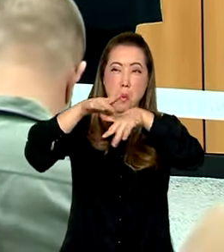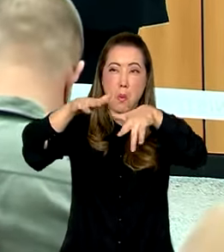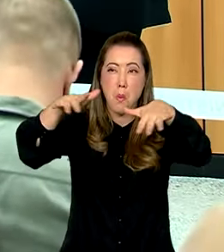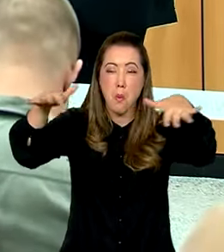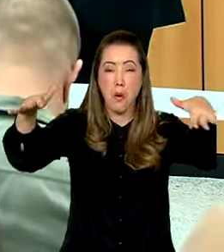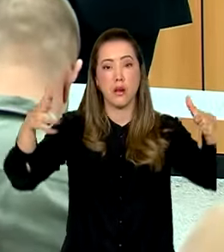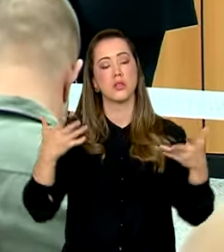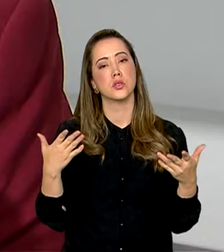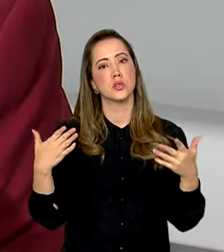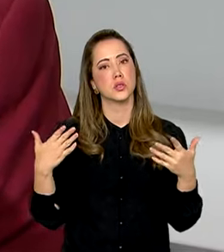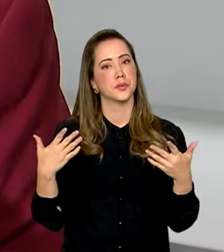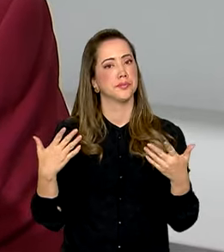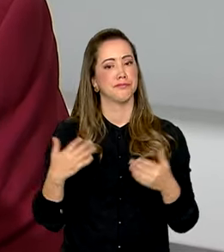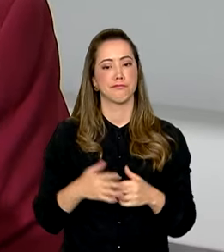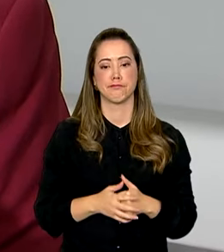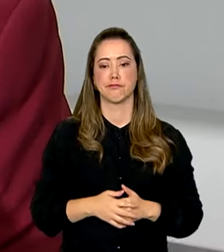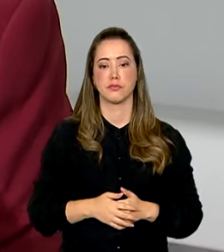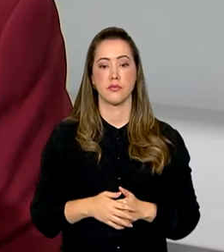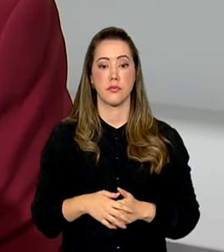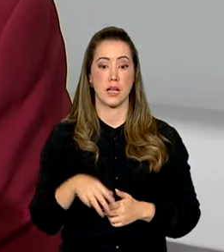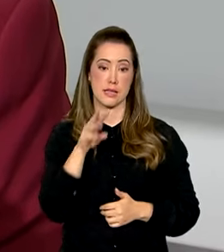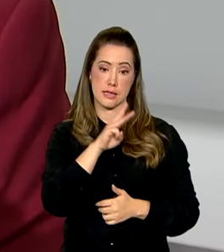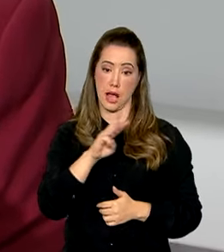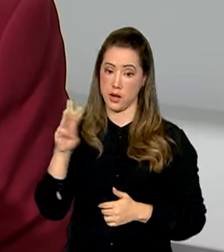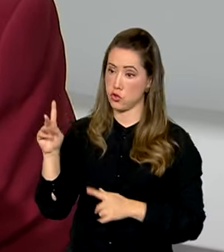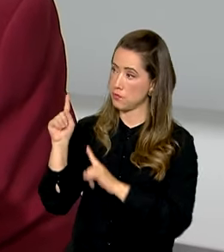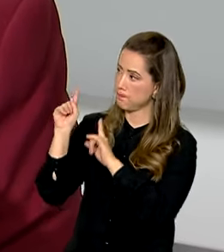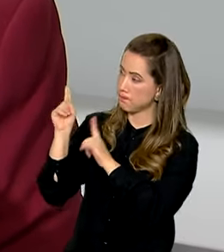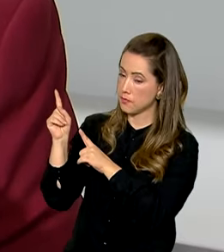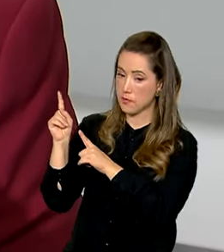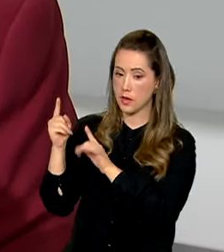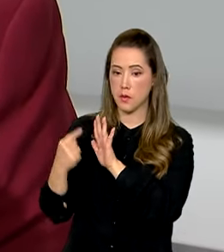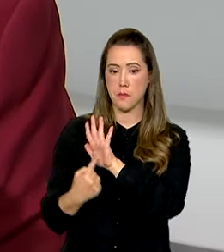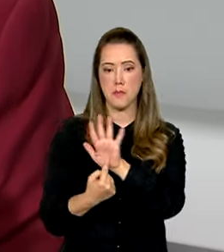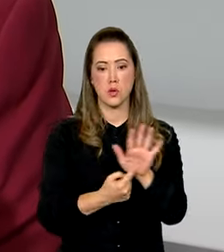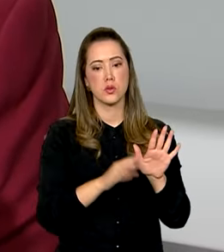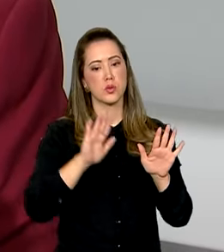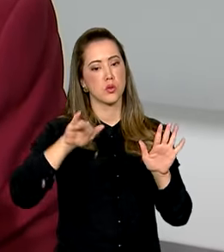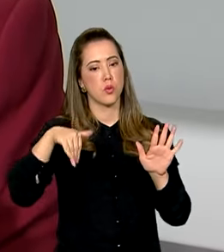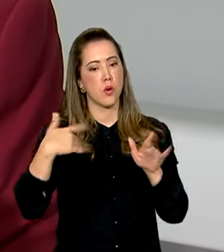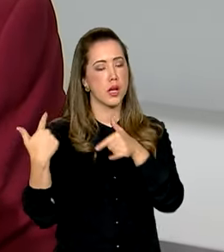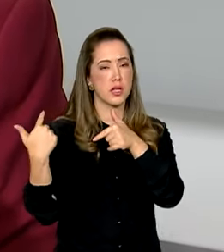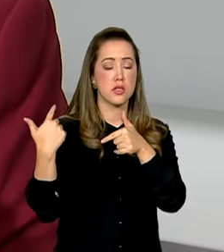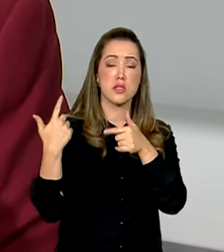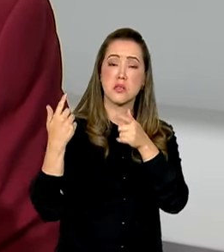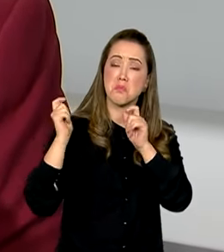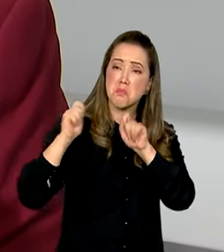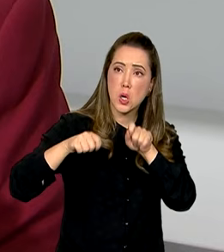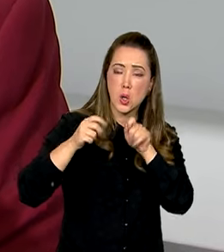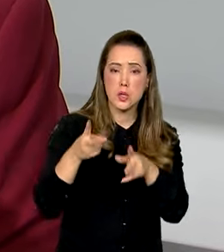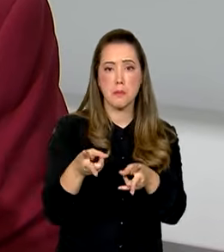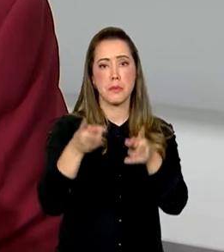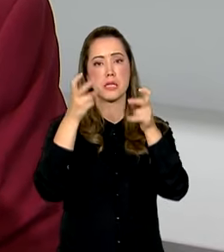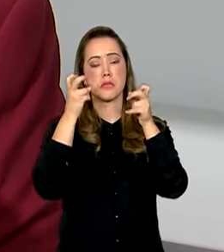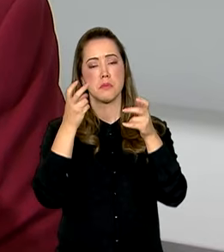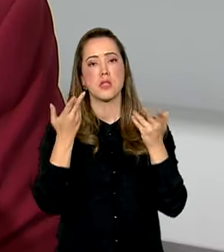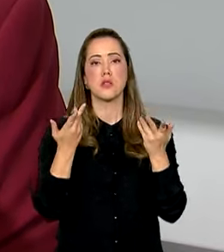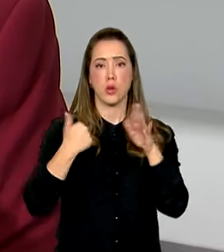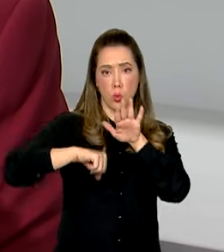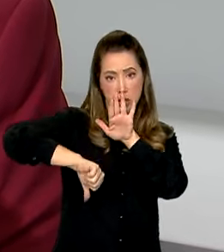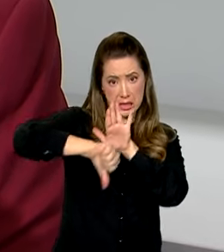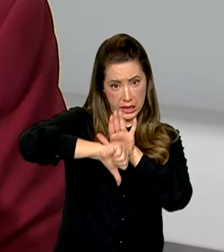simultaneamente. A página de boa na rede indica quais atitudes podem ser consideradas práticas